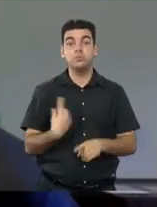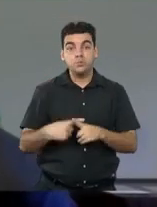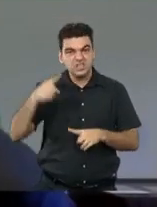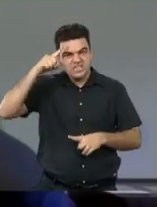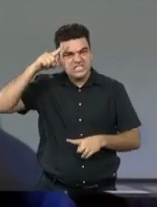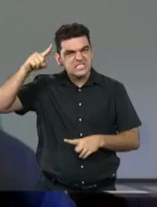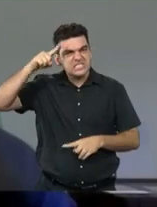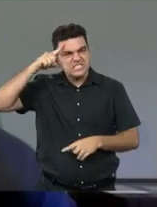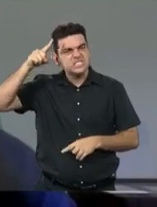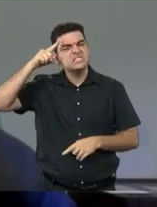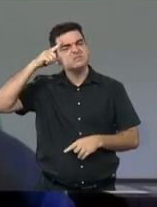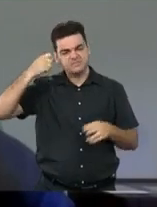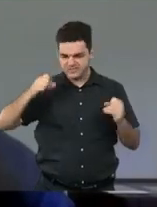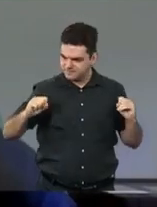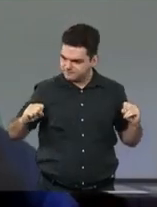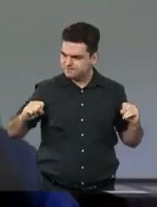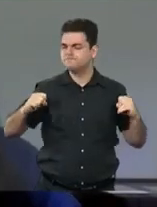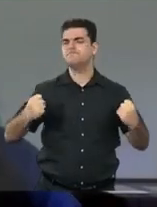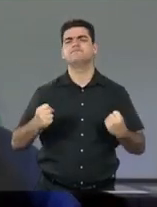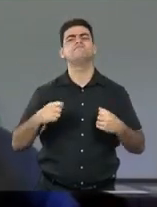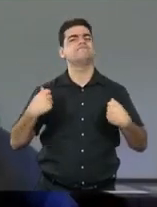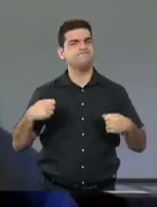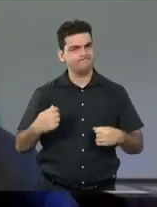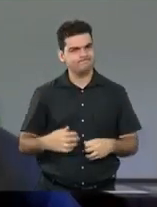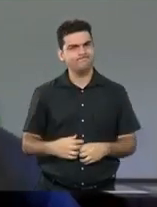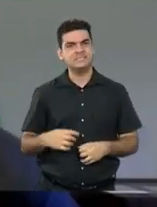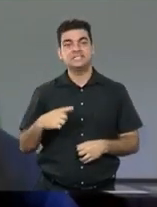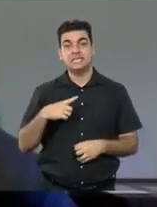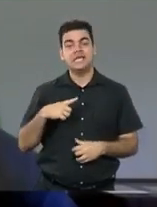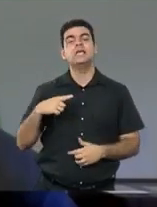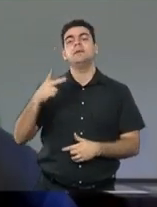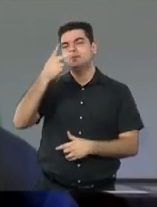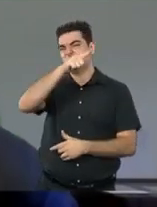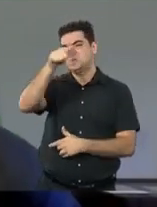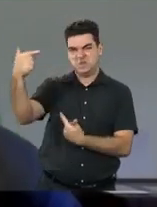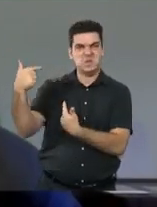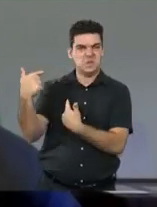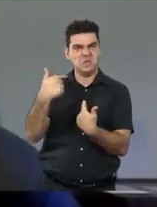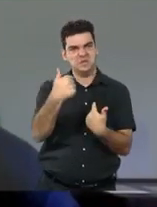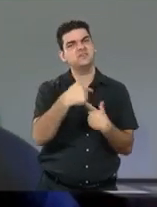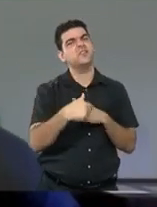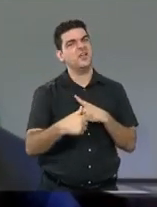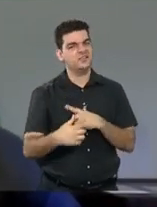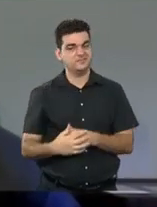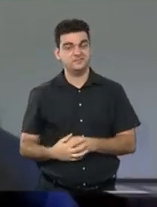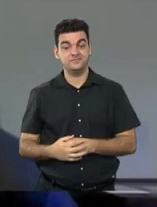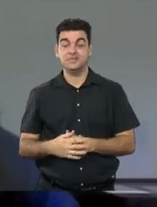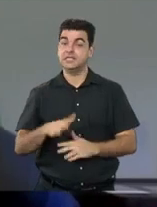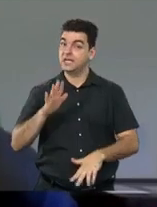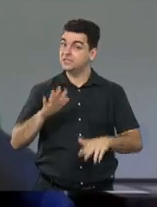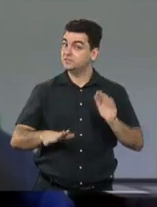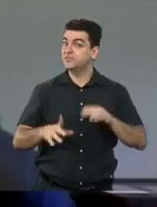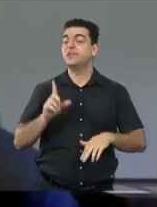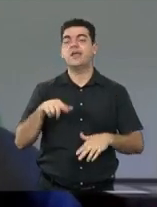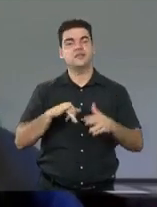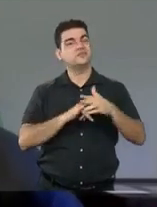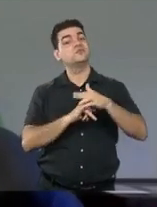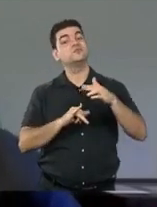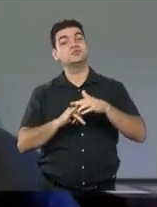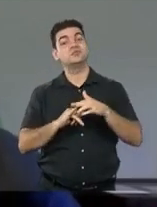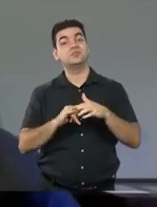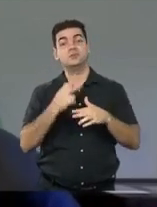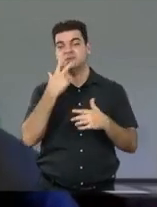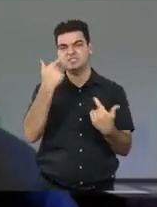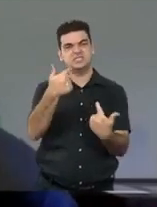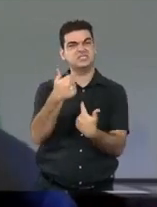por mais que a gente lute contra isso, existe uma discriminação, sim. E muitas vezes institucionalizada, né? Que não